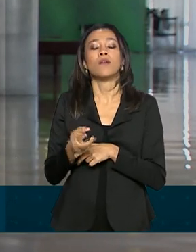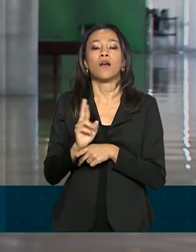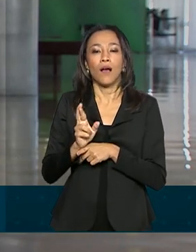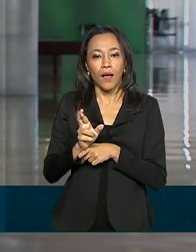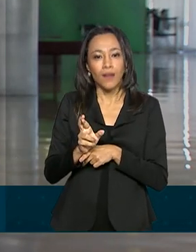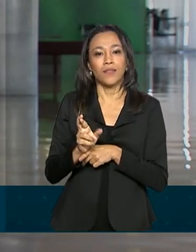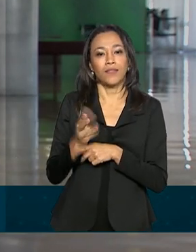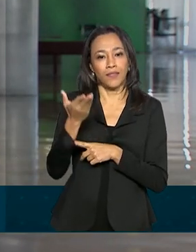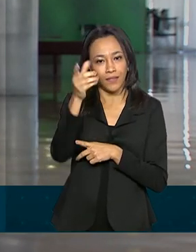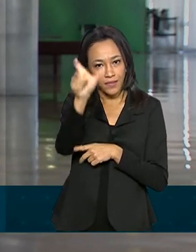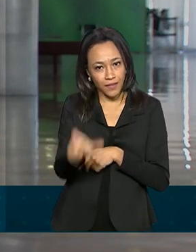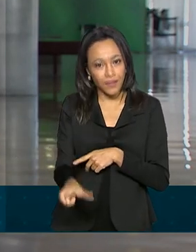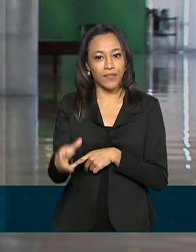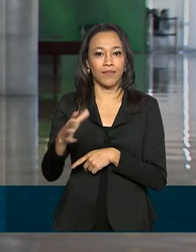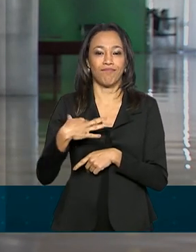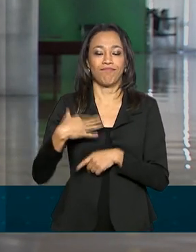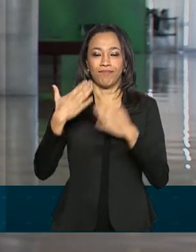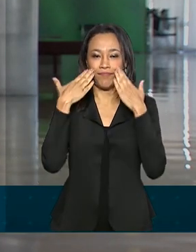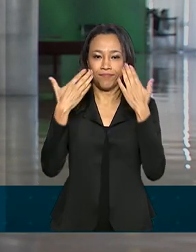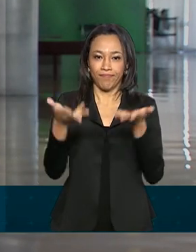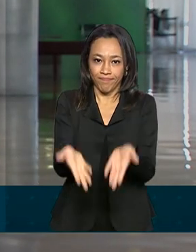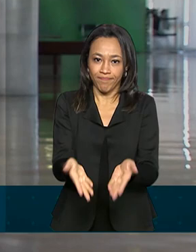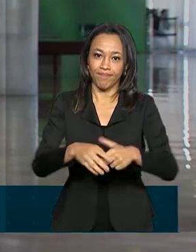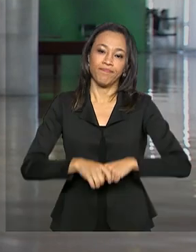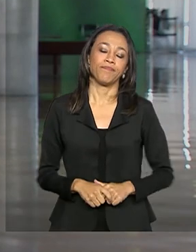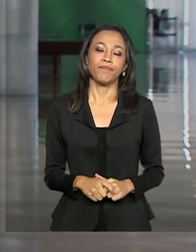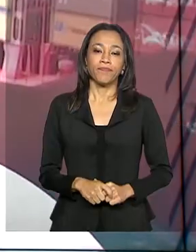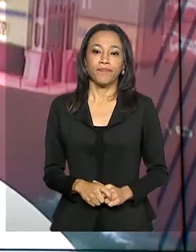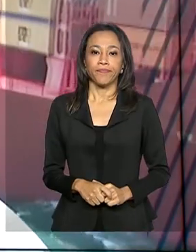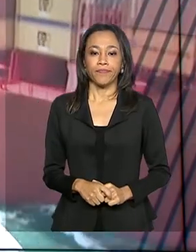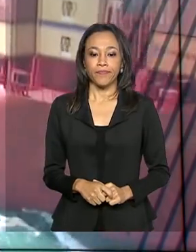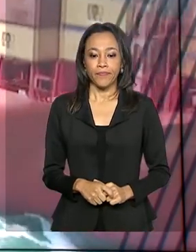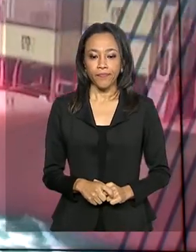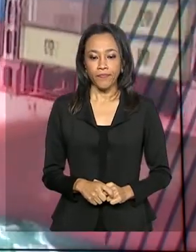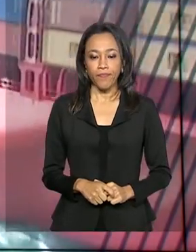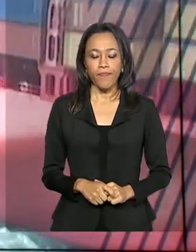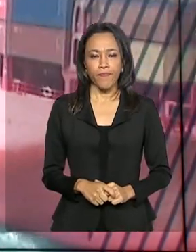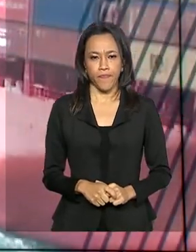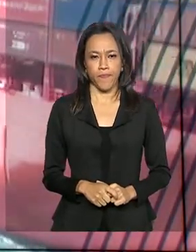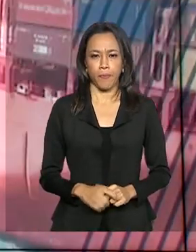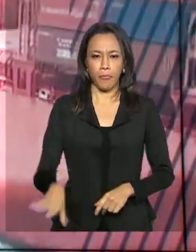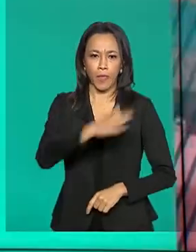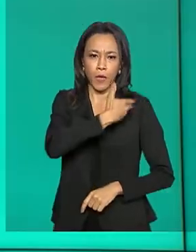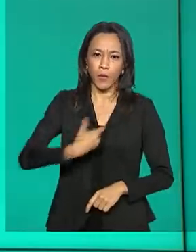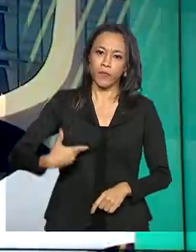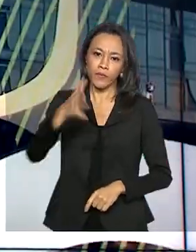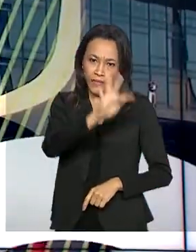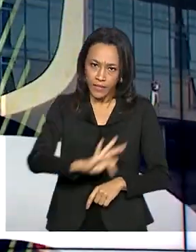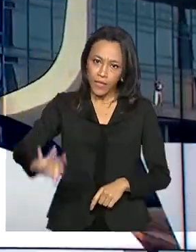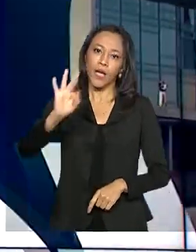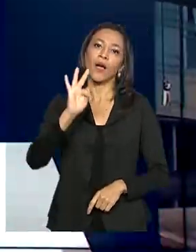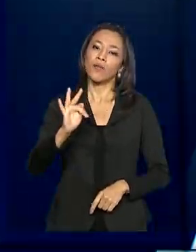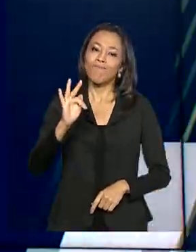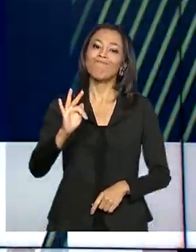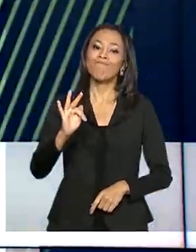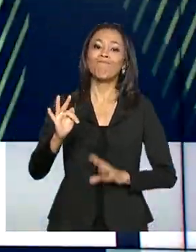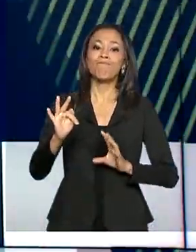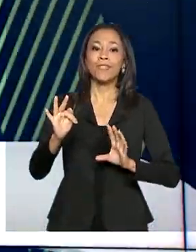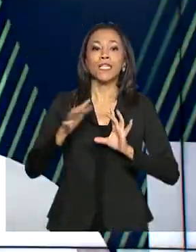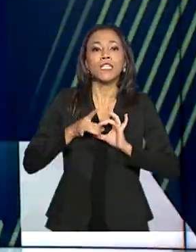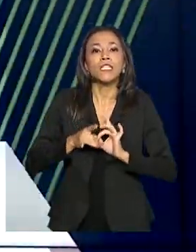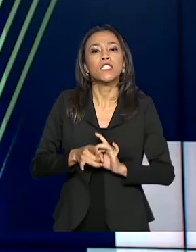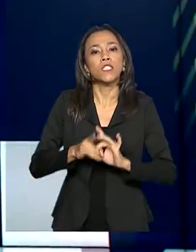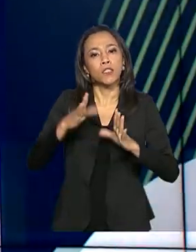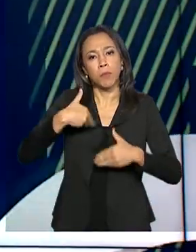Luciana Colares de Holanda para o Governo Agora. E o Governo Federal se colocou à disposição do